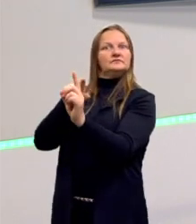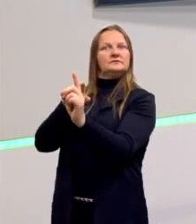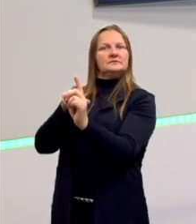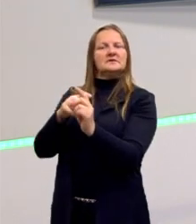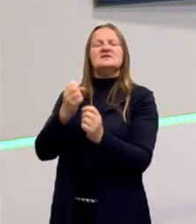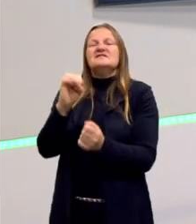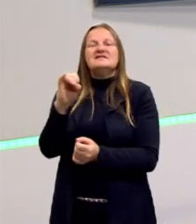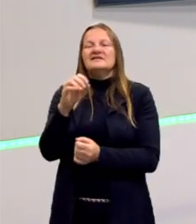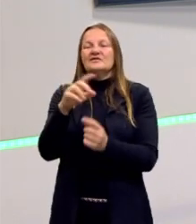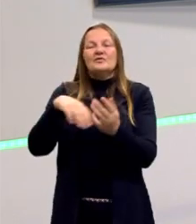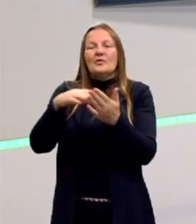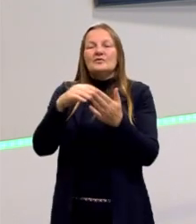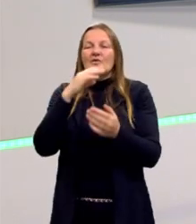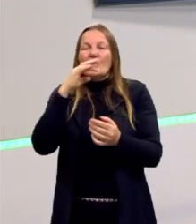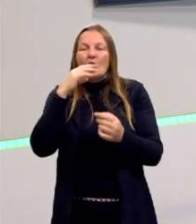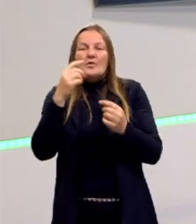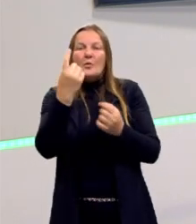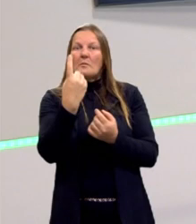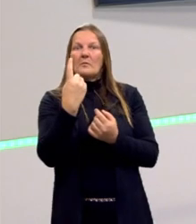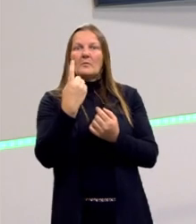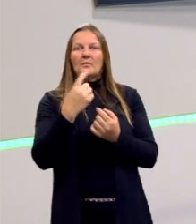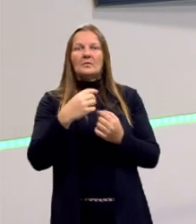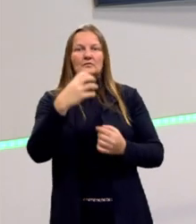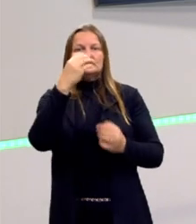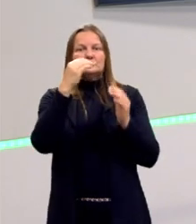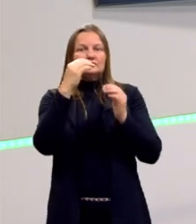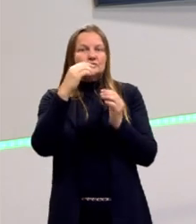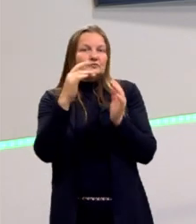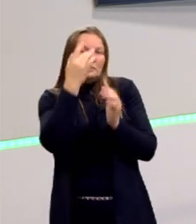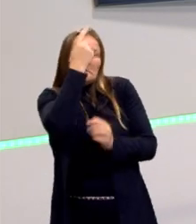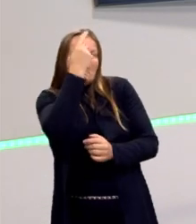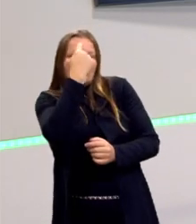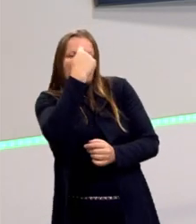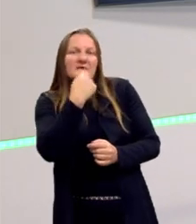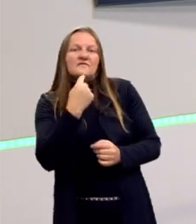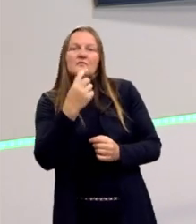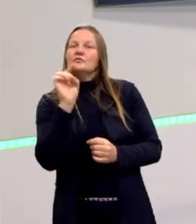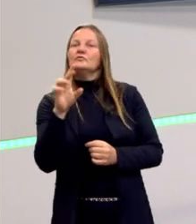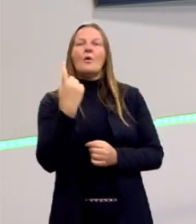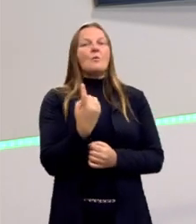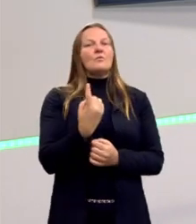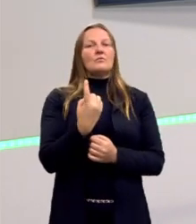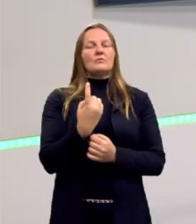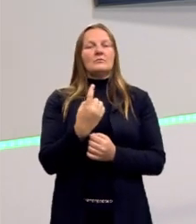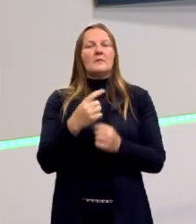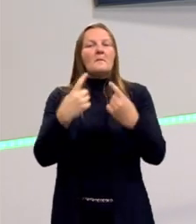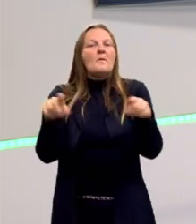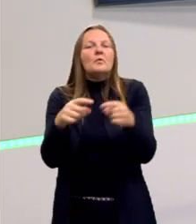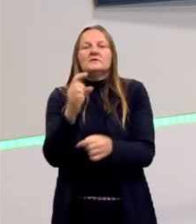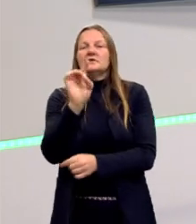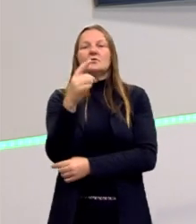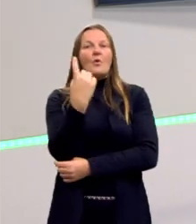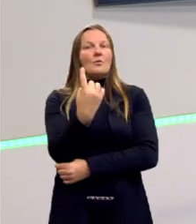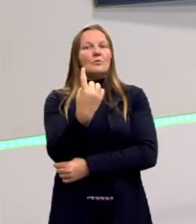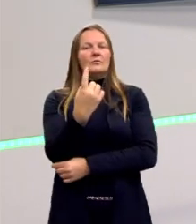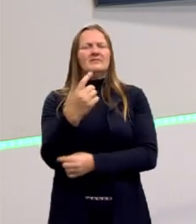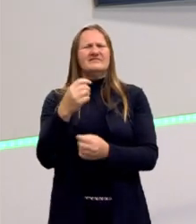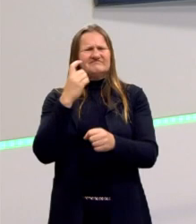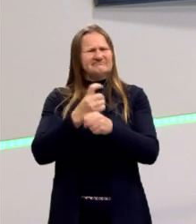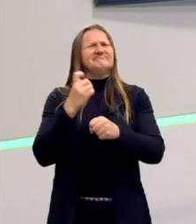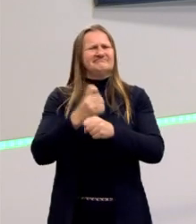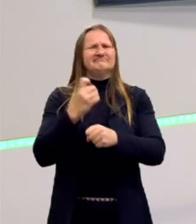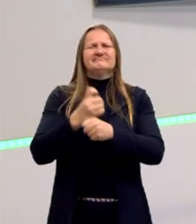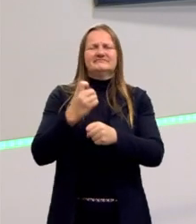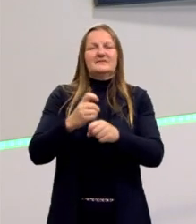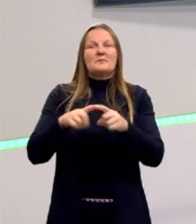todo mundo gostasse de uma cor só, de um estilo de música só, não é? Acho eu que seria uma coisa muito chata. Por isso,